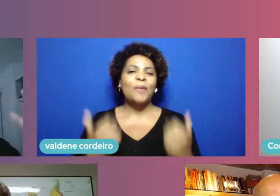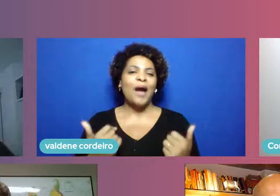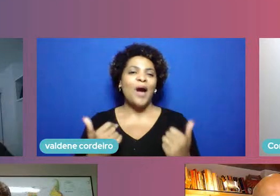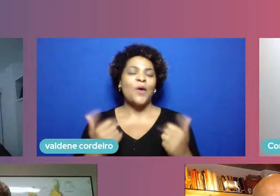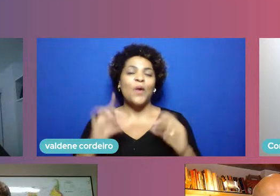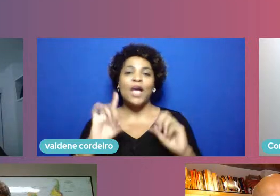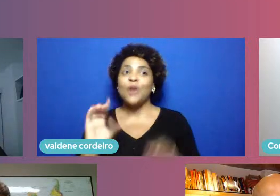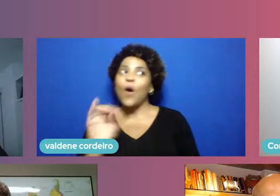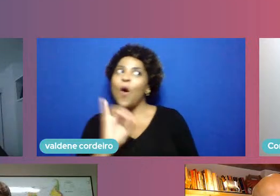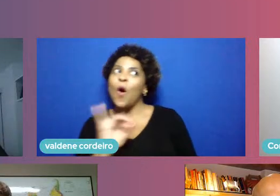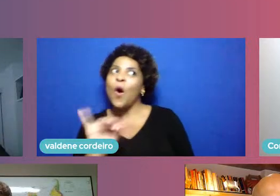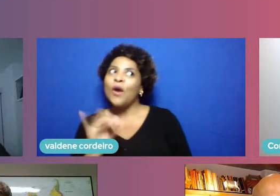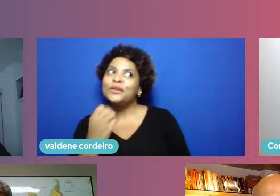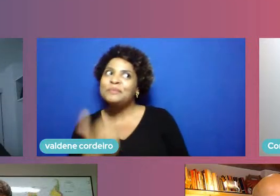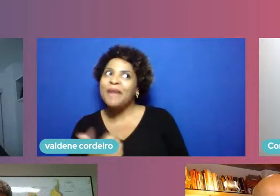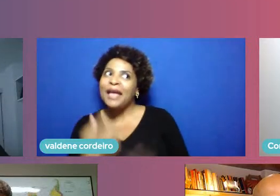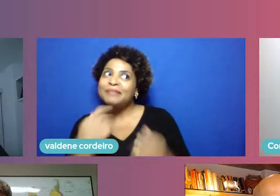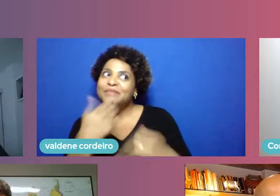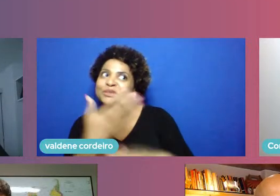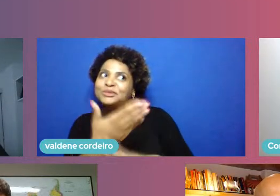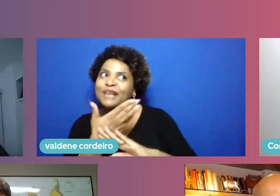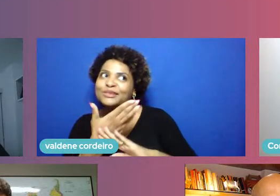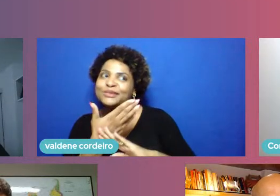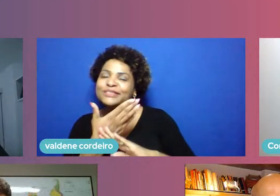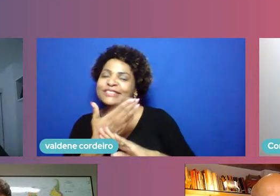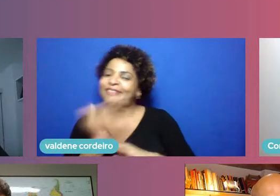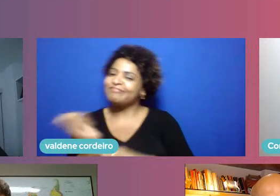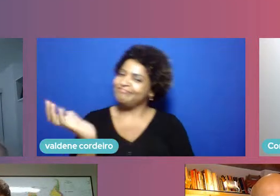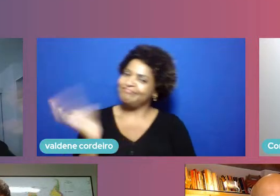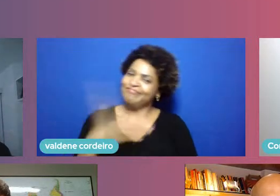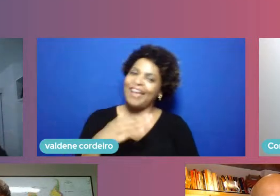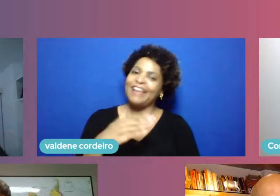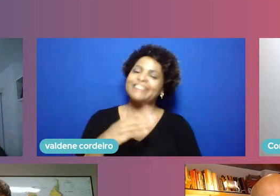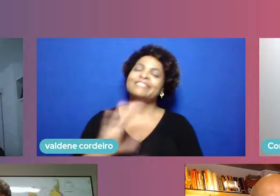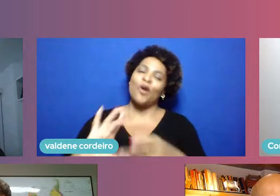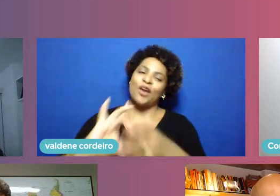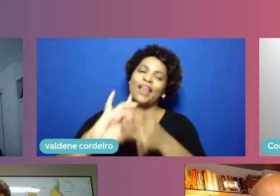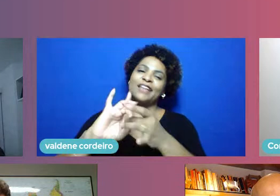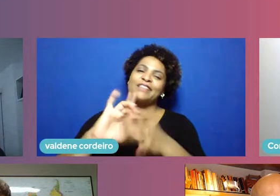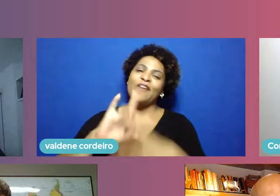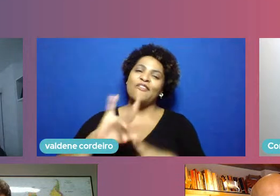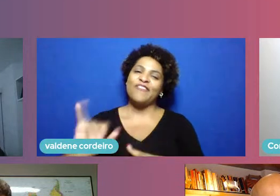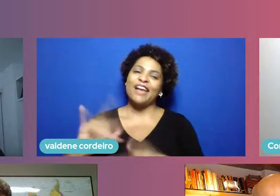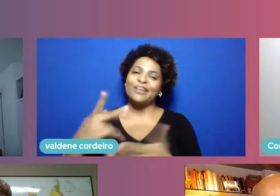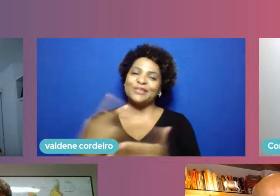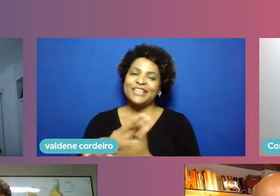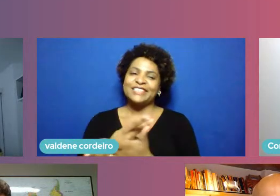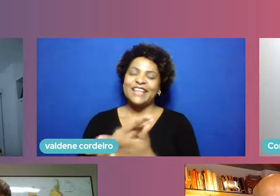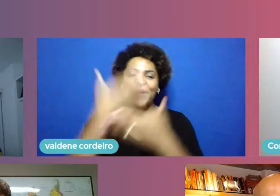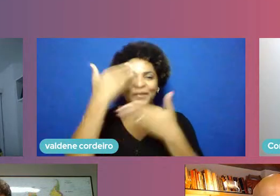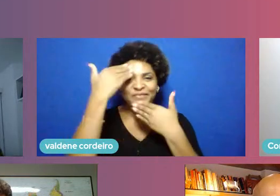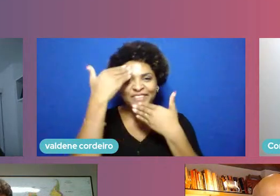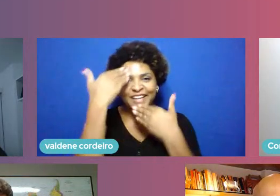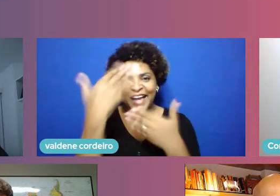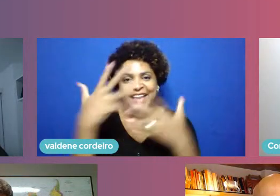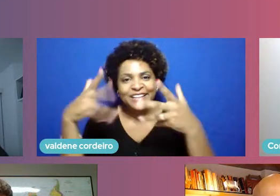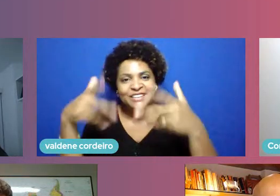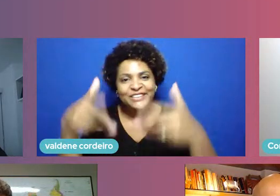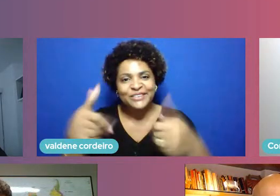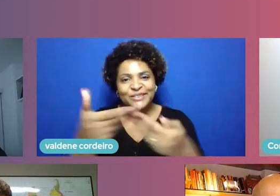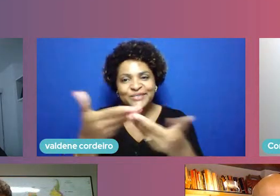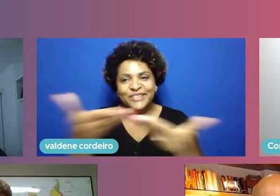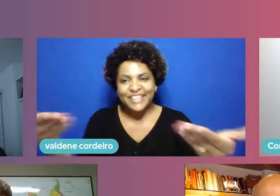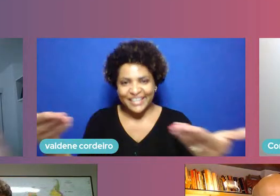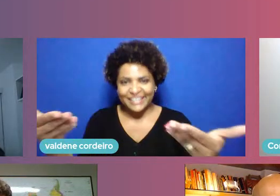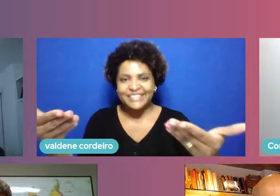do bus estou precisando de ajuda e as conexões acontecem então muito obrigada a todos vocês e